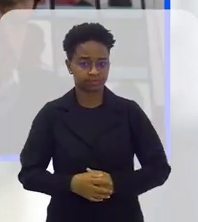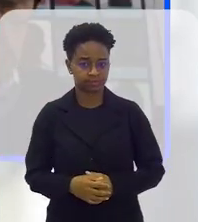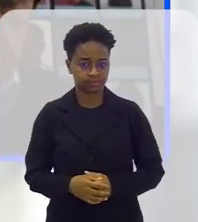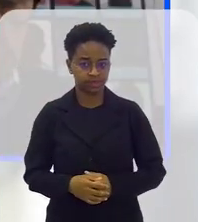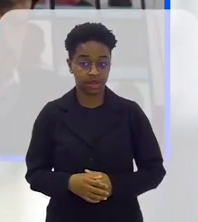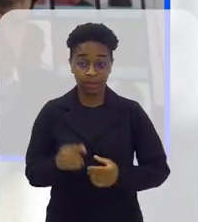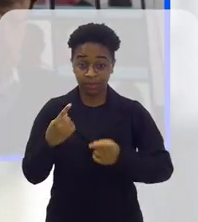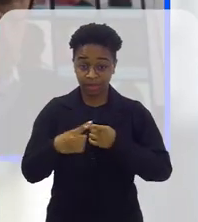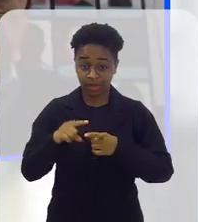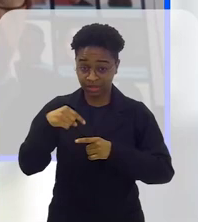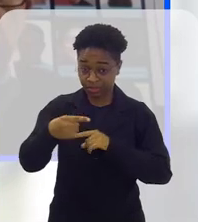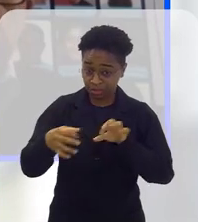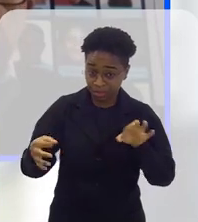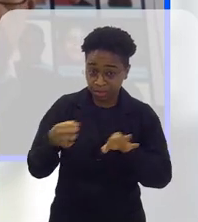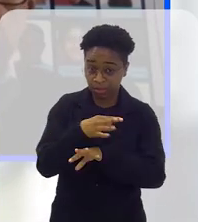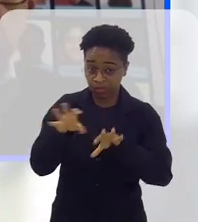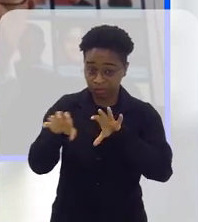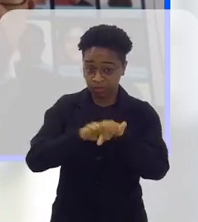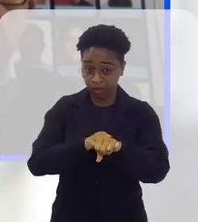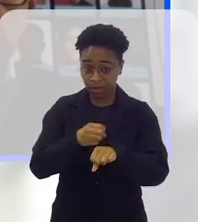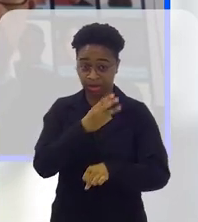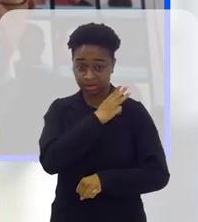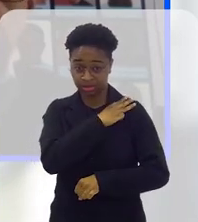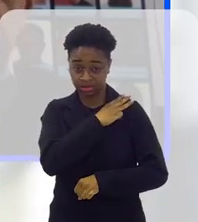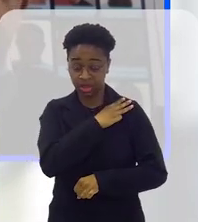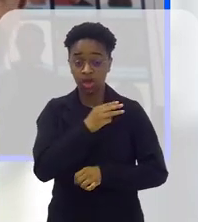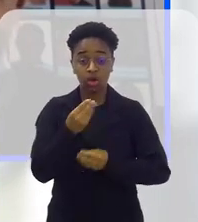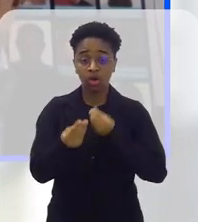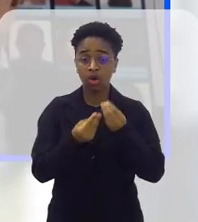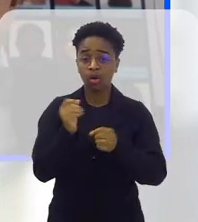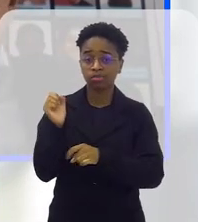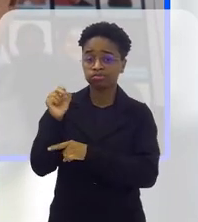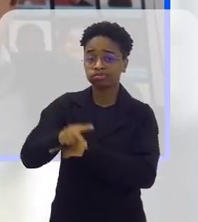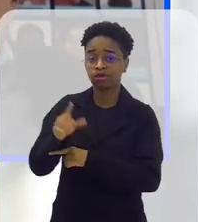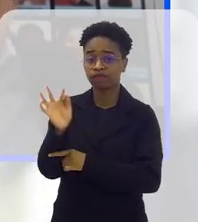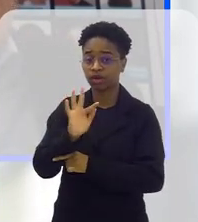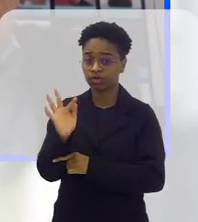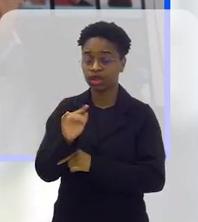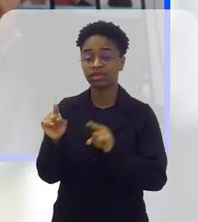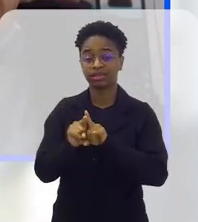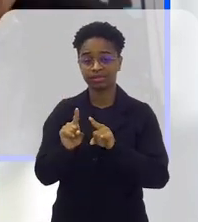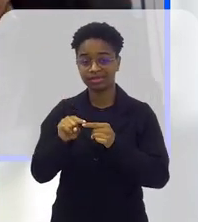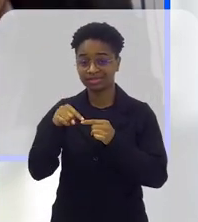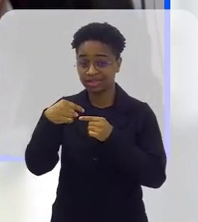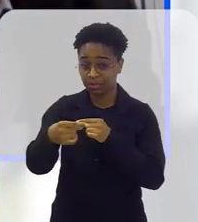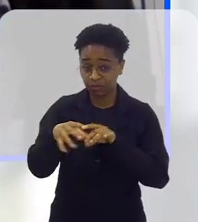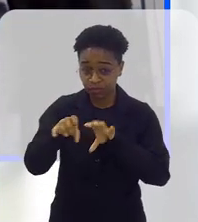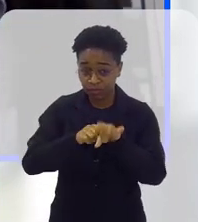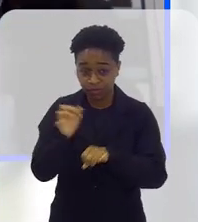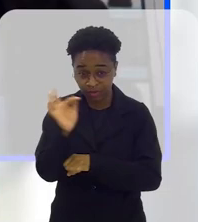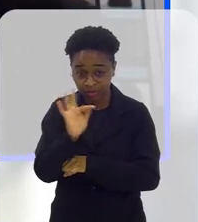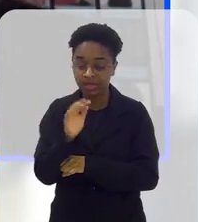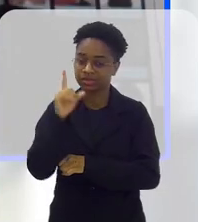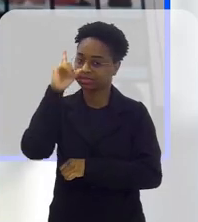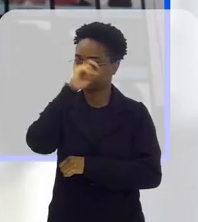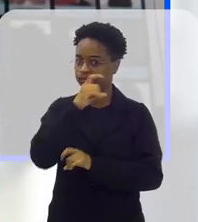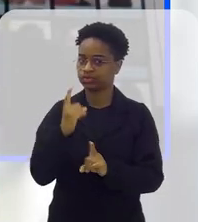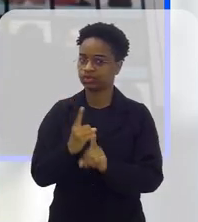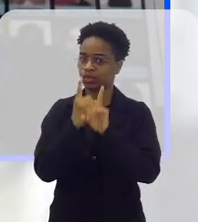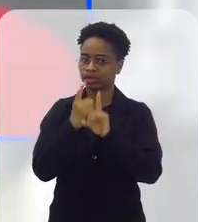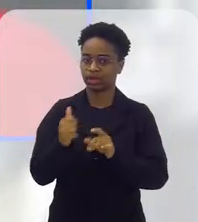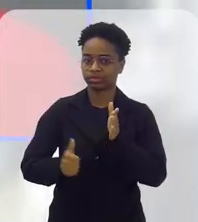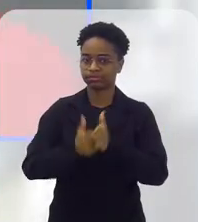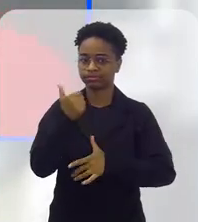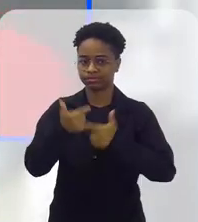ser daqui pra frente, né? Quando a gente se forma no ensino médio, como é que vai ser pra entrar numa faculdade? Às vezes, mesmo com uma faculdade, é muito difícil a gente conseguir esse